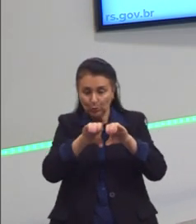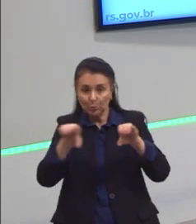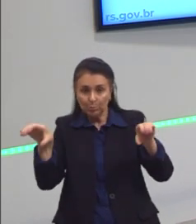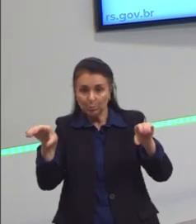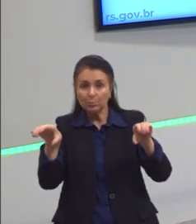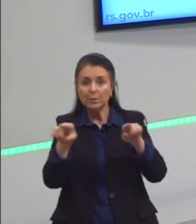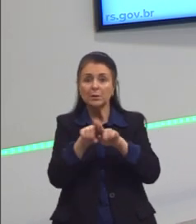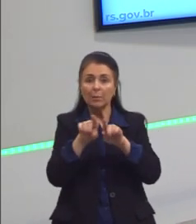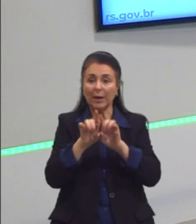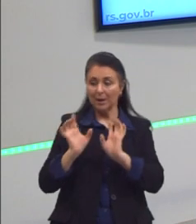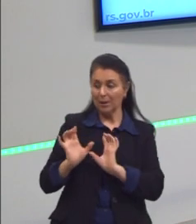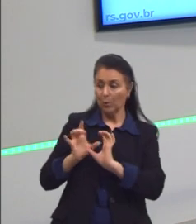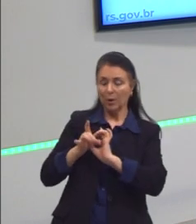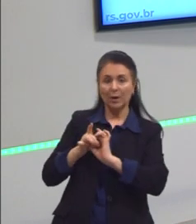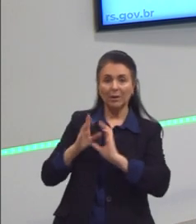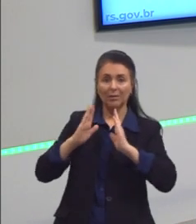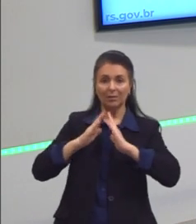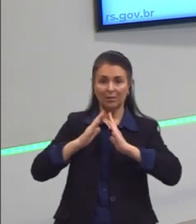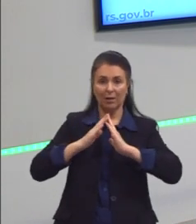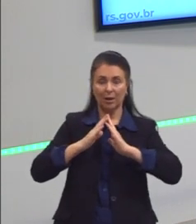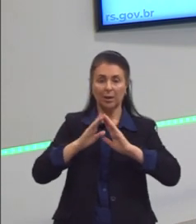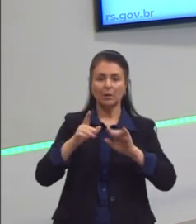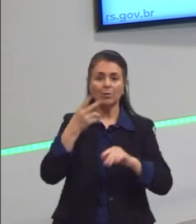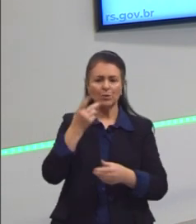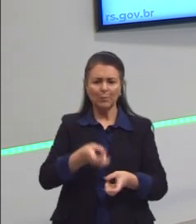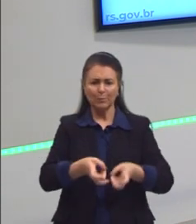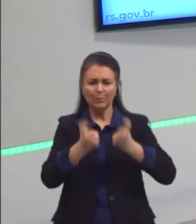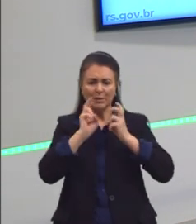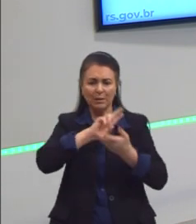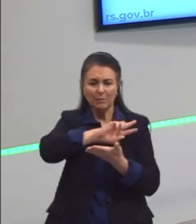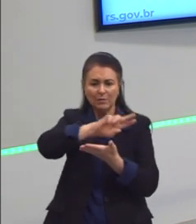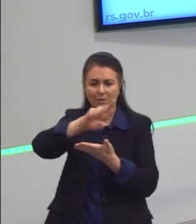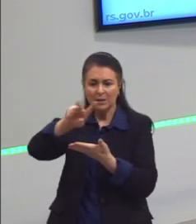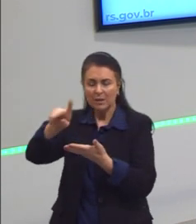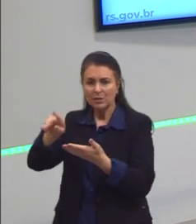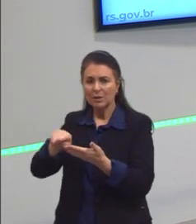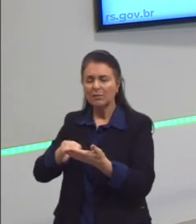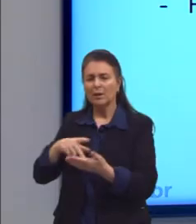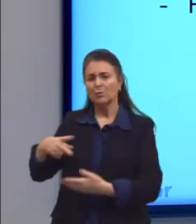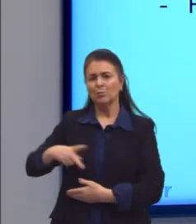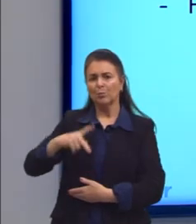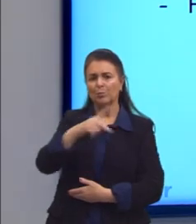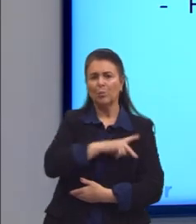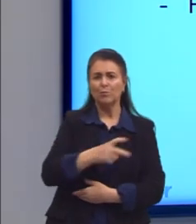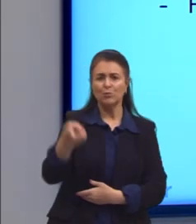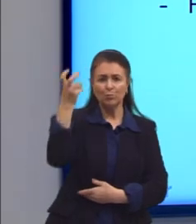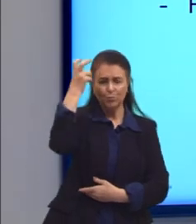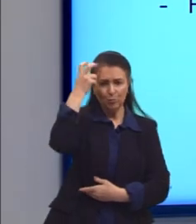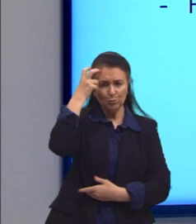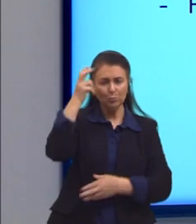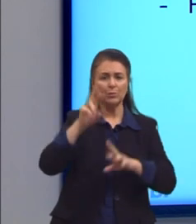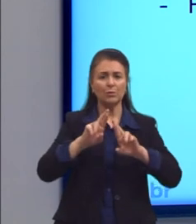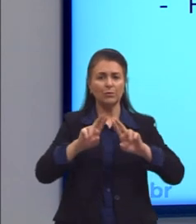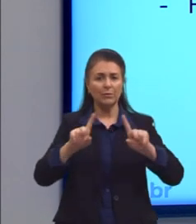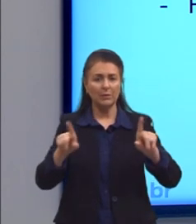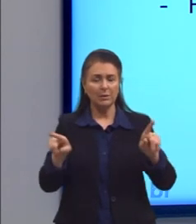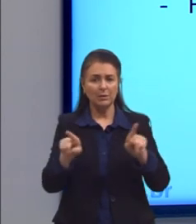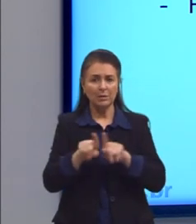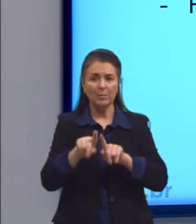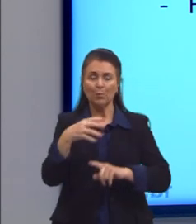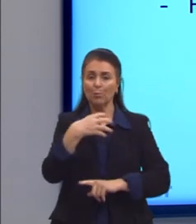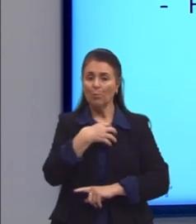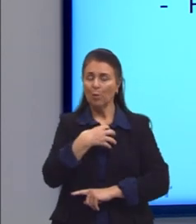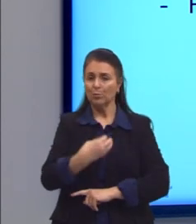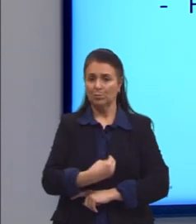também pode ver essa diversidade. Vários povos, culturas diferentes, modos